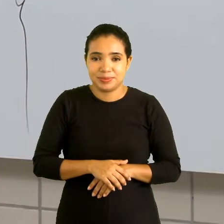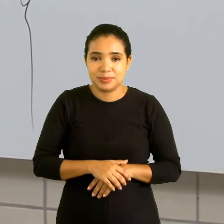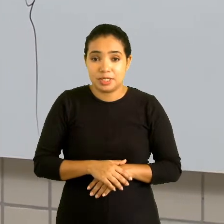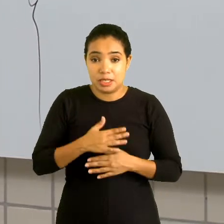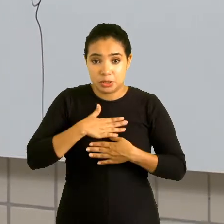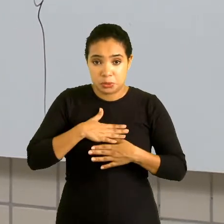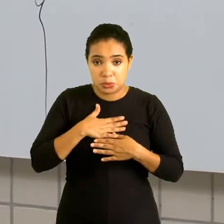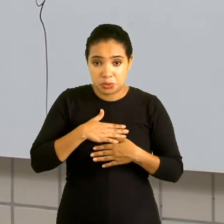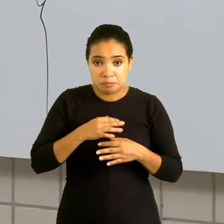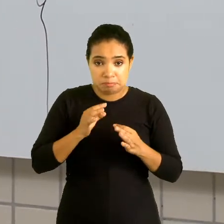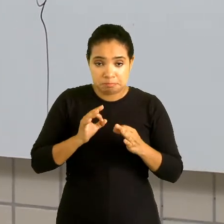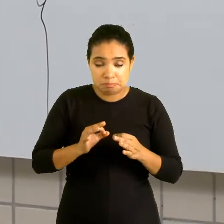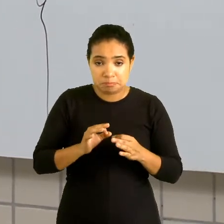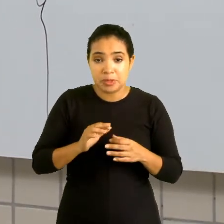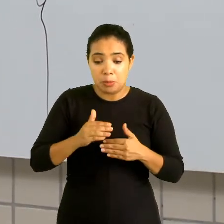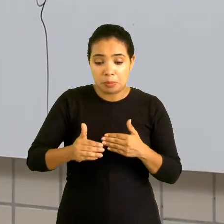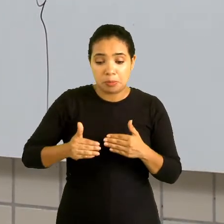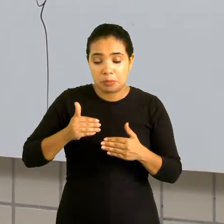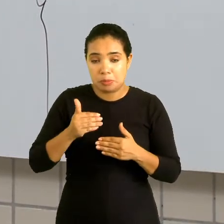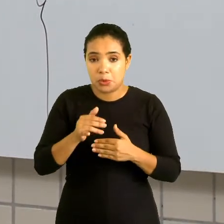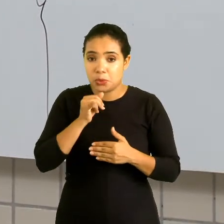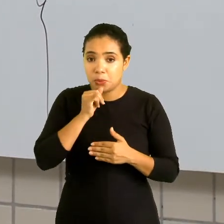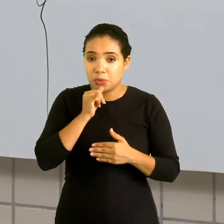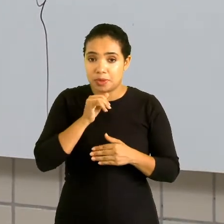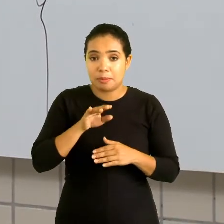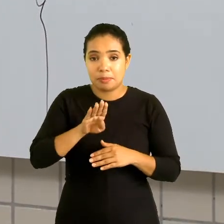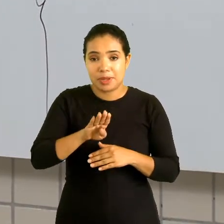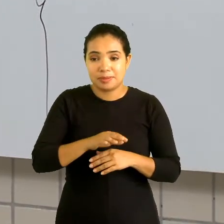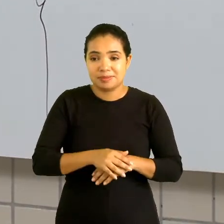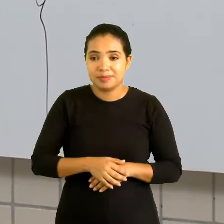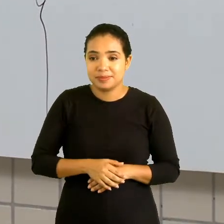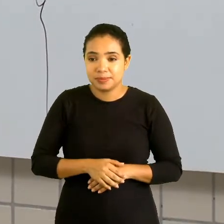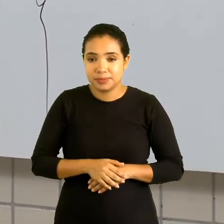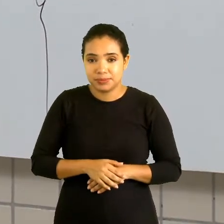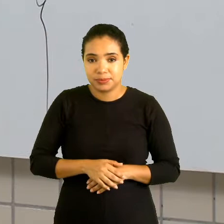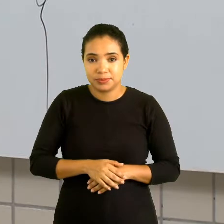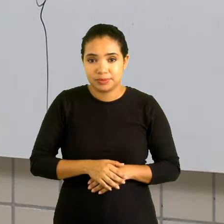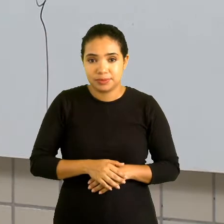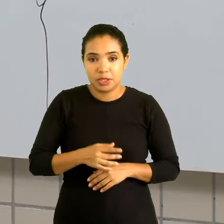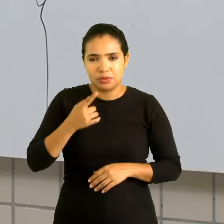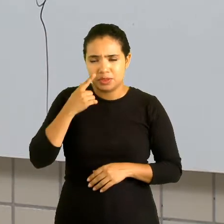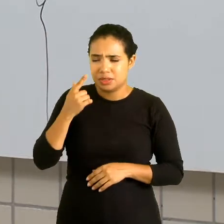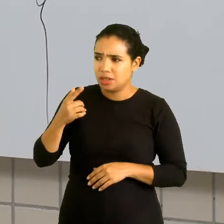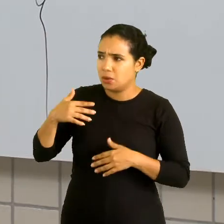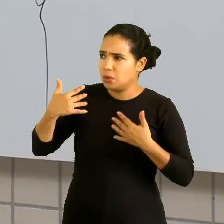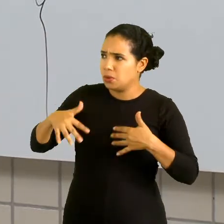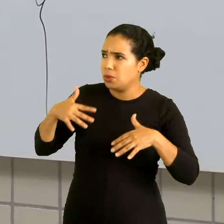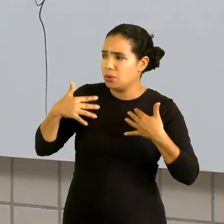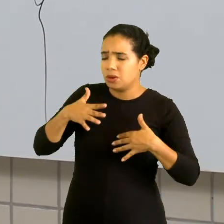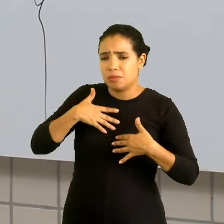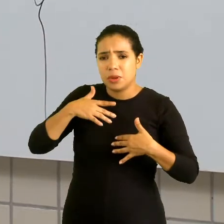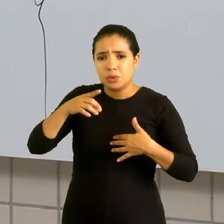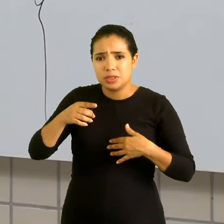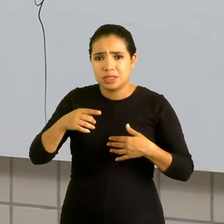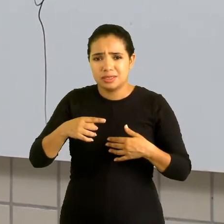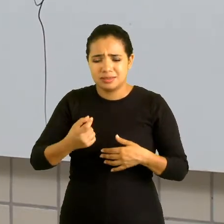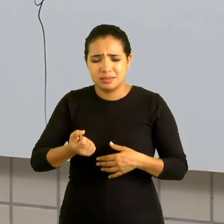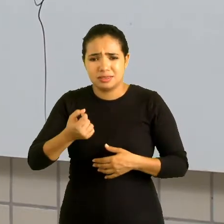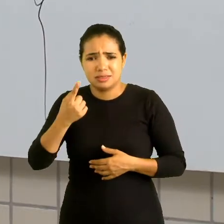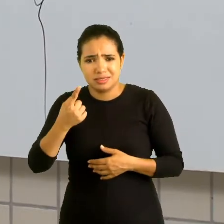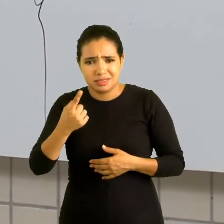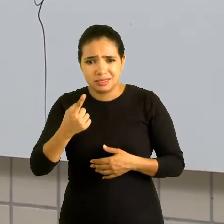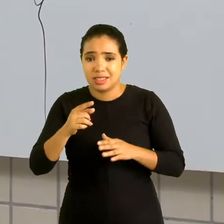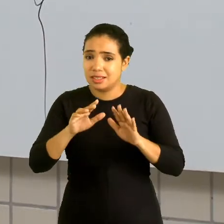Tranquilo até aí? Vamos para o nosso exemplo B. Olha o que eu tenho aqui. Aí vocês vão dizer, meu Deus professor, que coisa estranha.